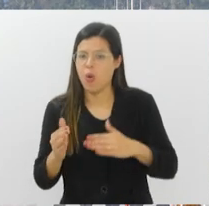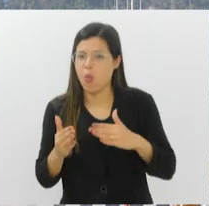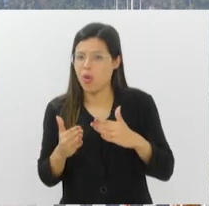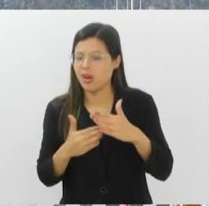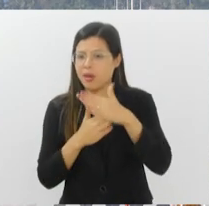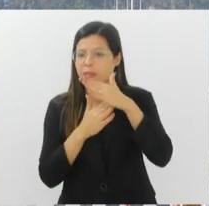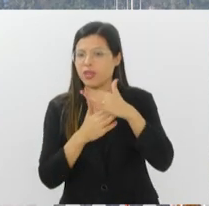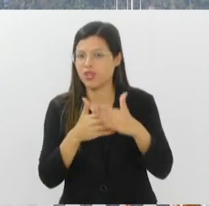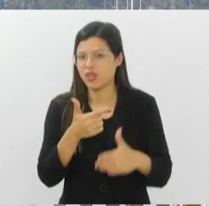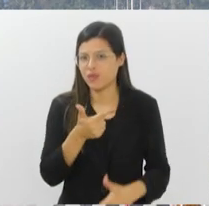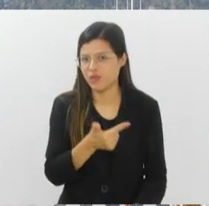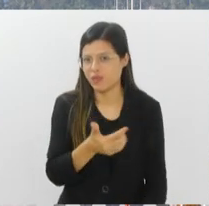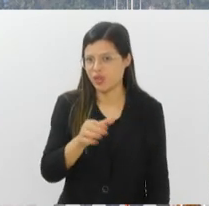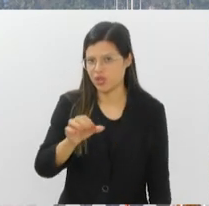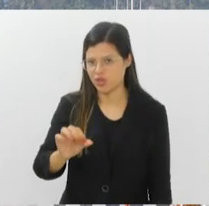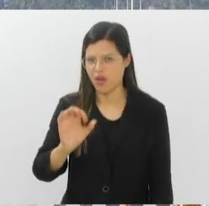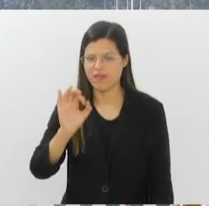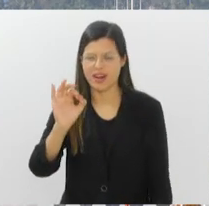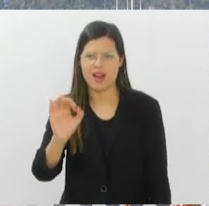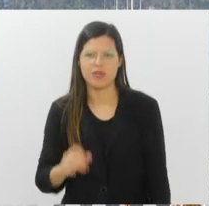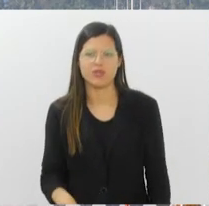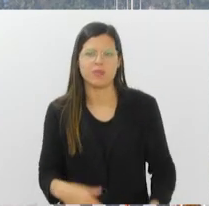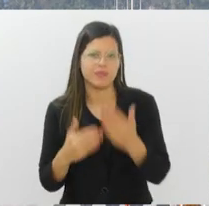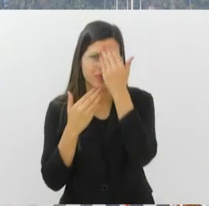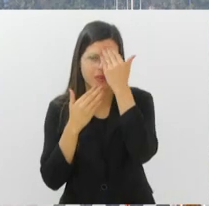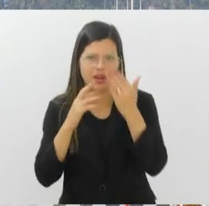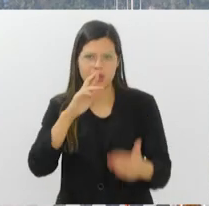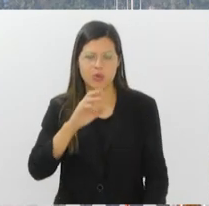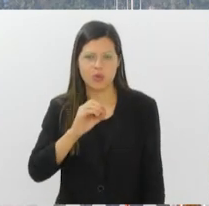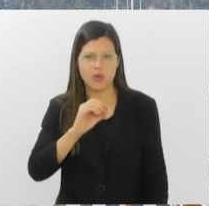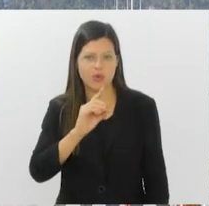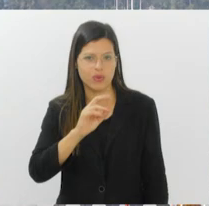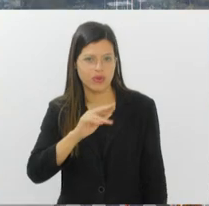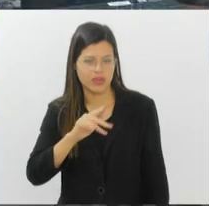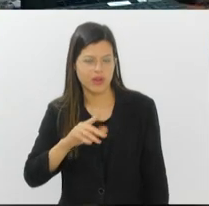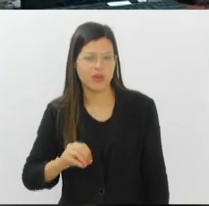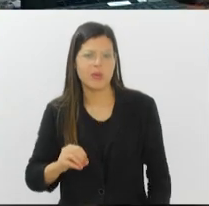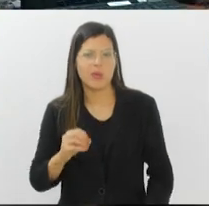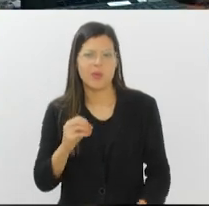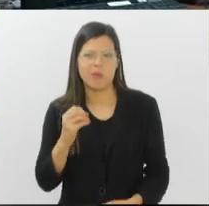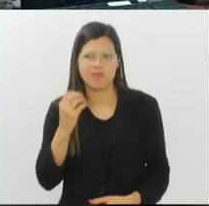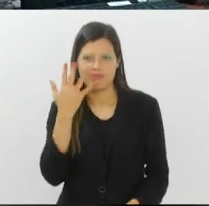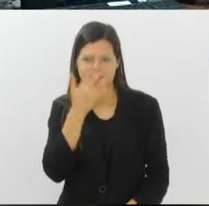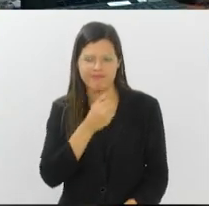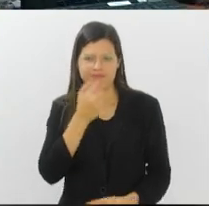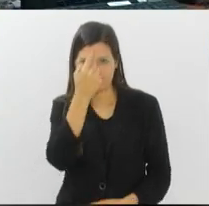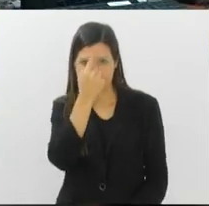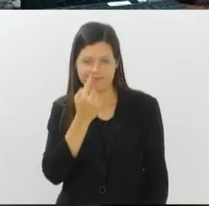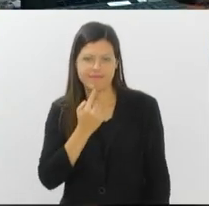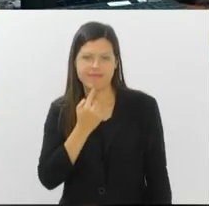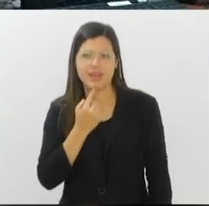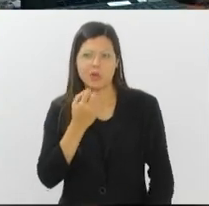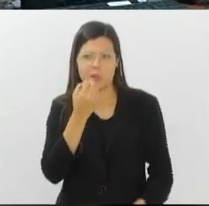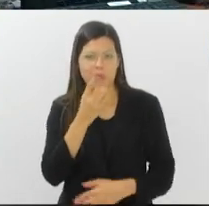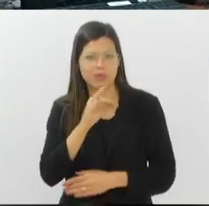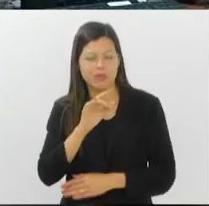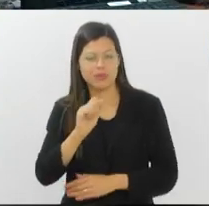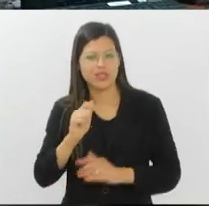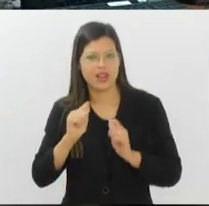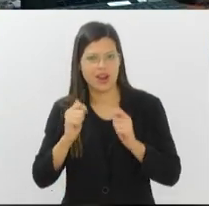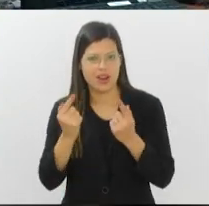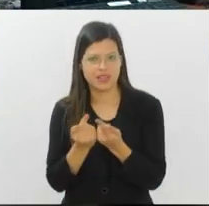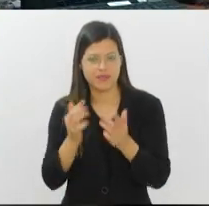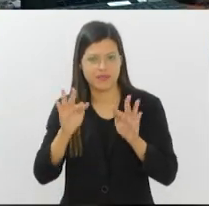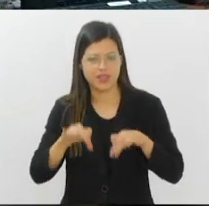é de 29 graus. Obrigado, Rodrigo Melo, pelas belas imagens de hoje. O Bom Dia Alerj termina aqui. Se você quiser